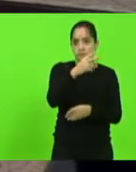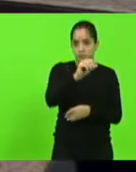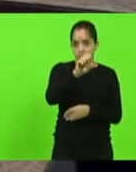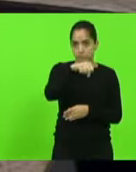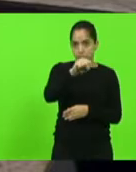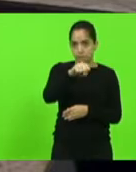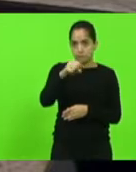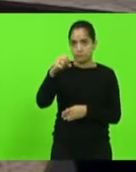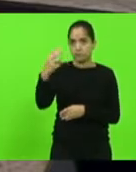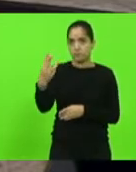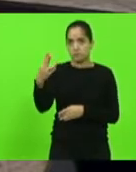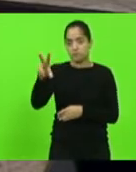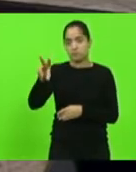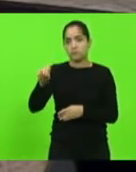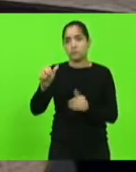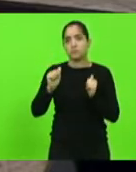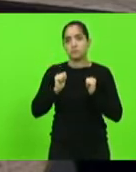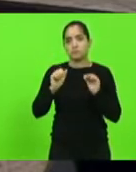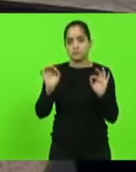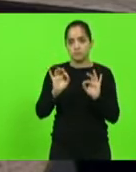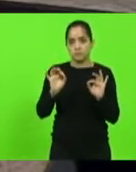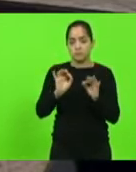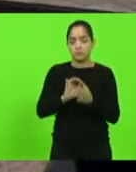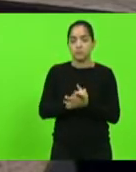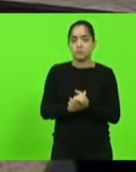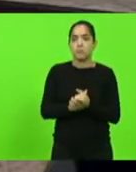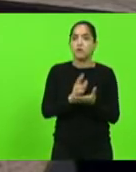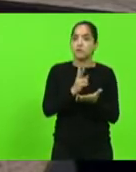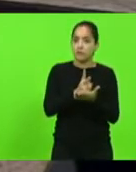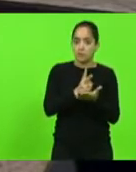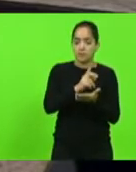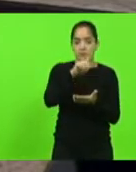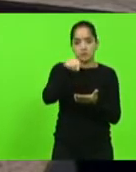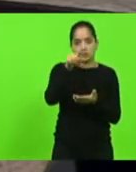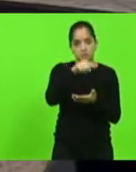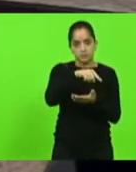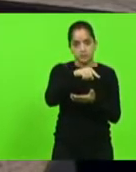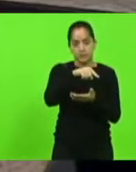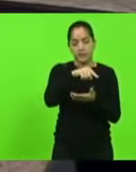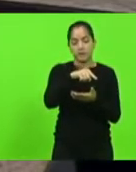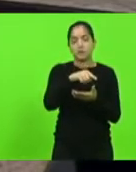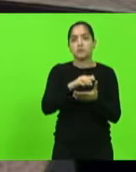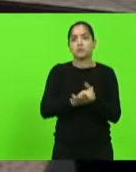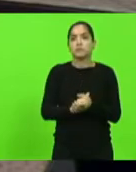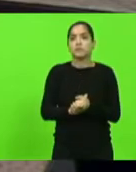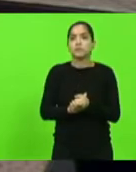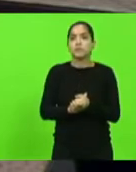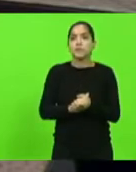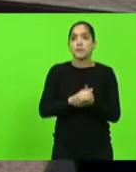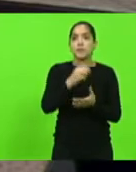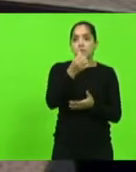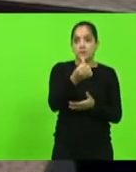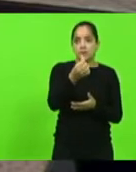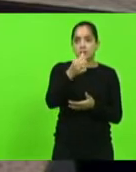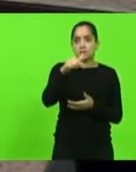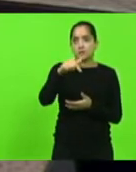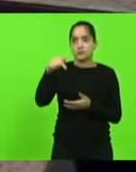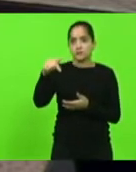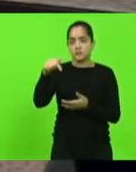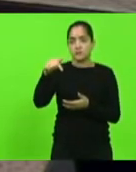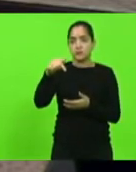sim e 3 votos não e nenhuma abstenção. Ainda foi mantido o veto em turno único encaminhado pela mensagem 677 de 2021,